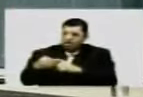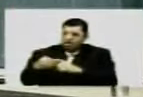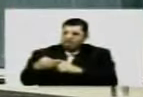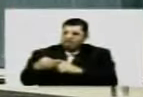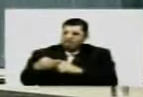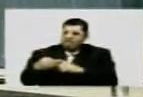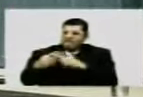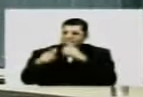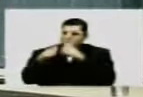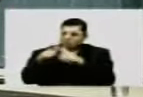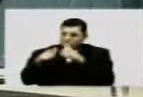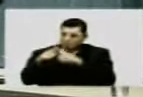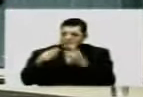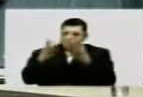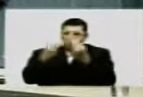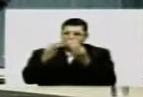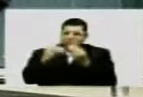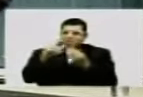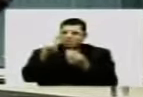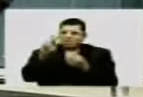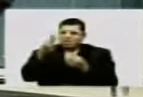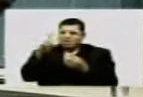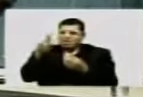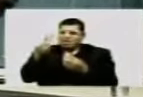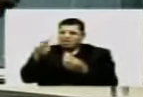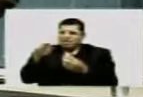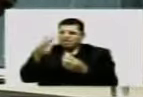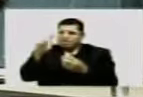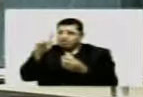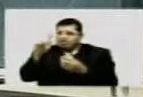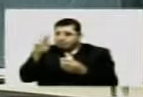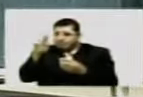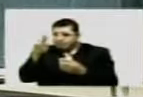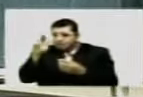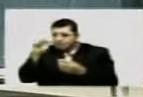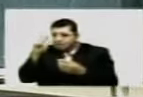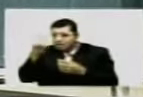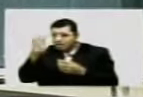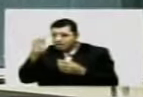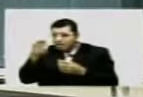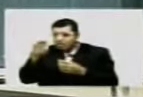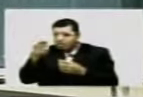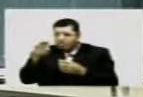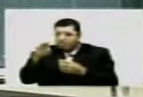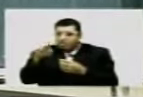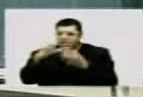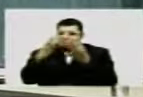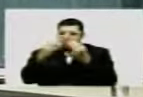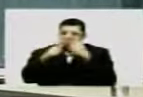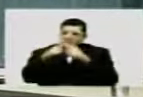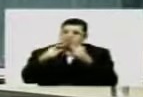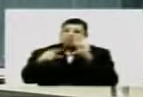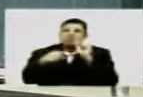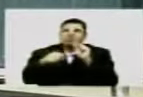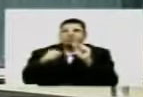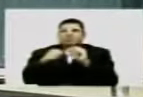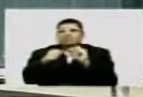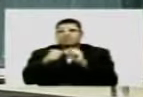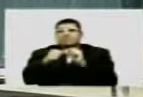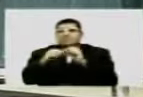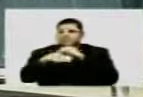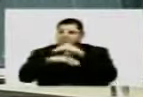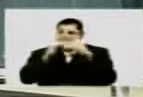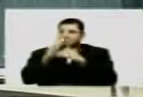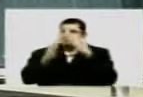situação grave e de um iminente colapso. O que acontece?